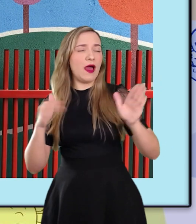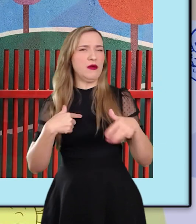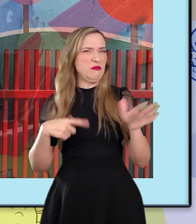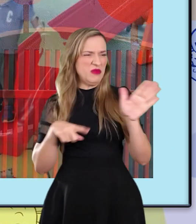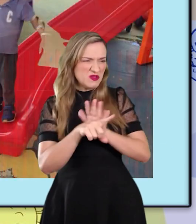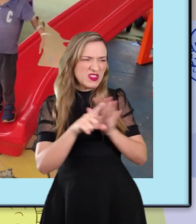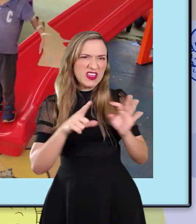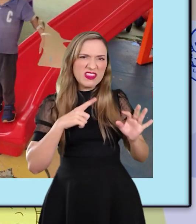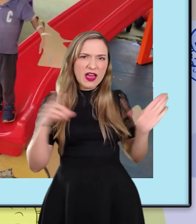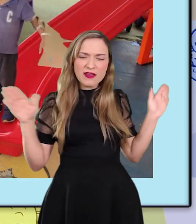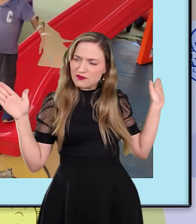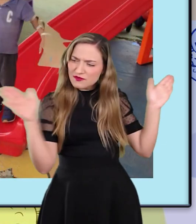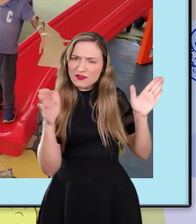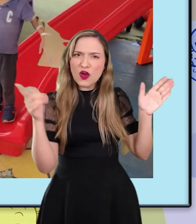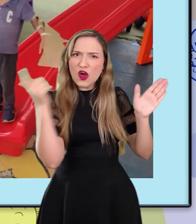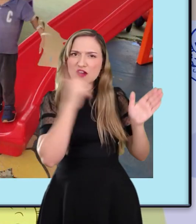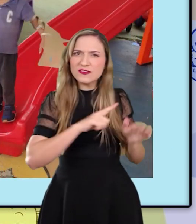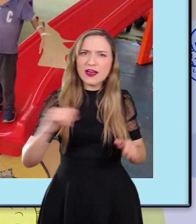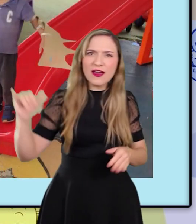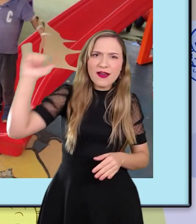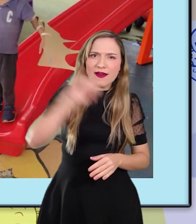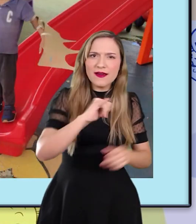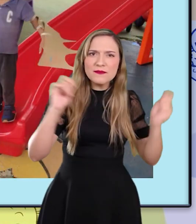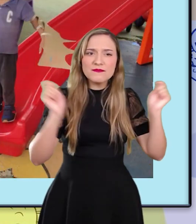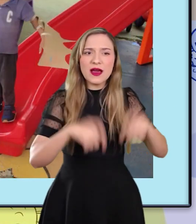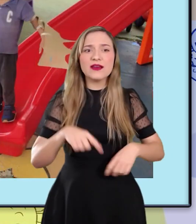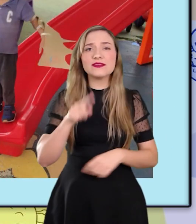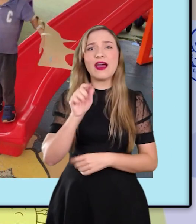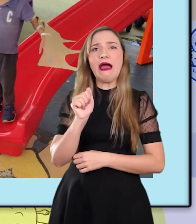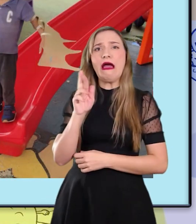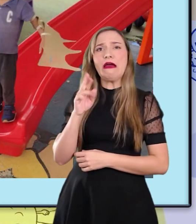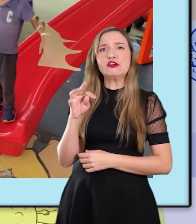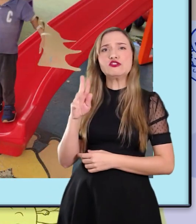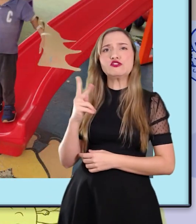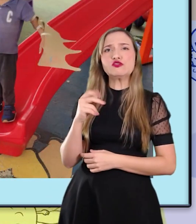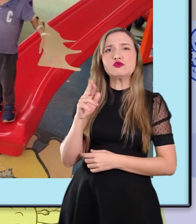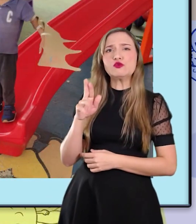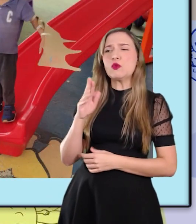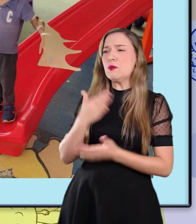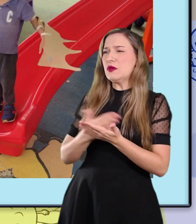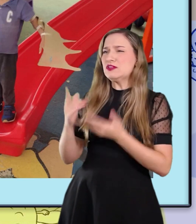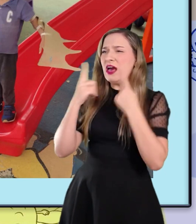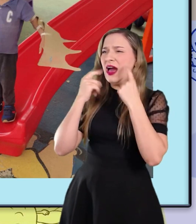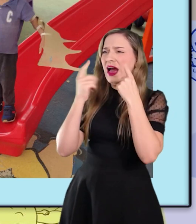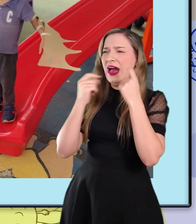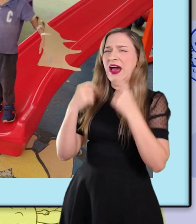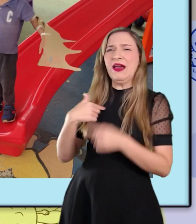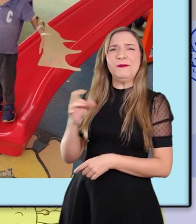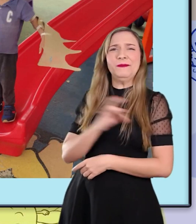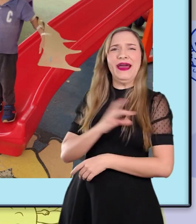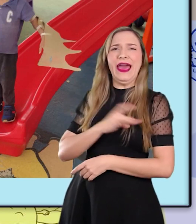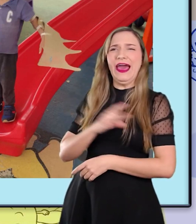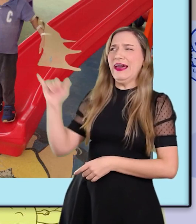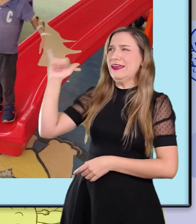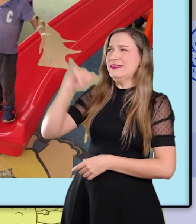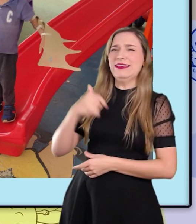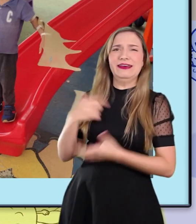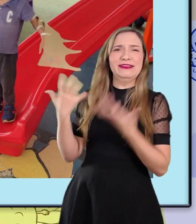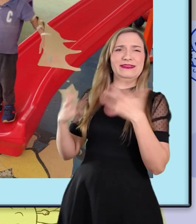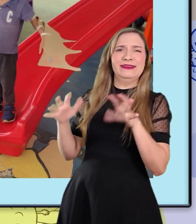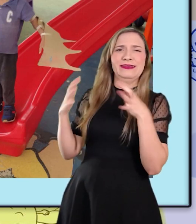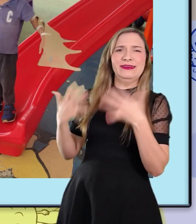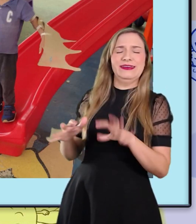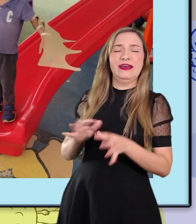asa voa. O Arthur começou a chorar. Eu tenho medo de voar. Ele não